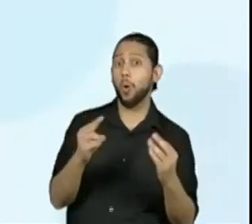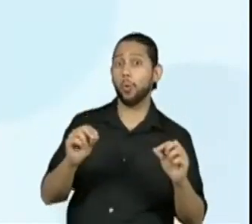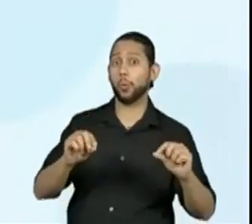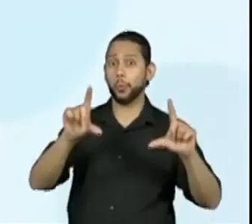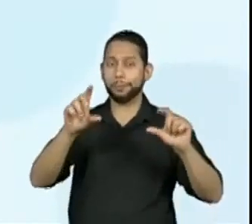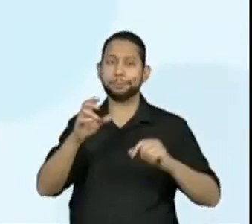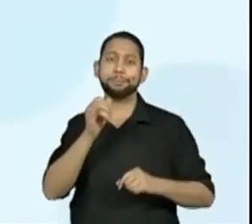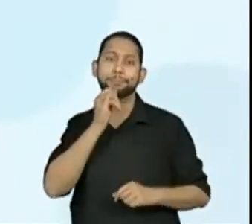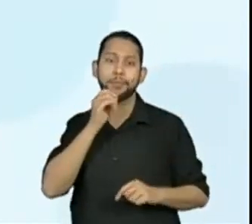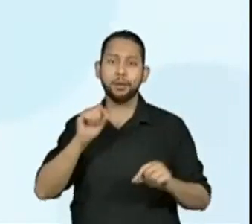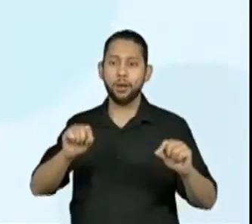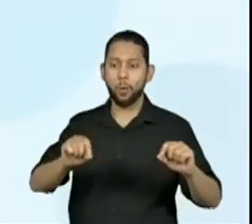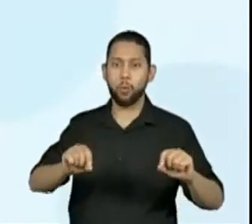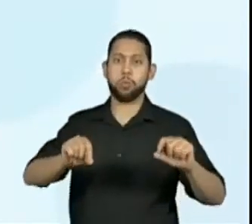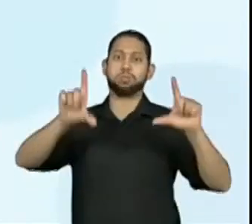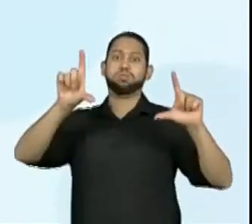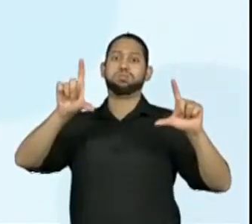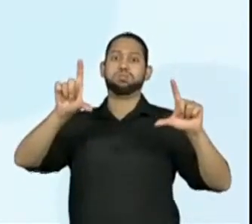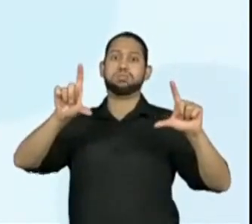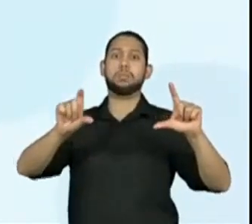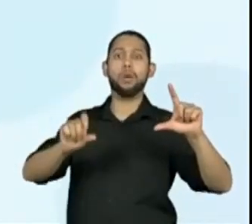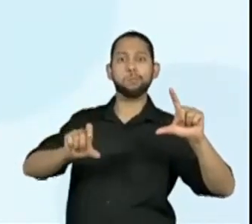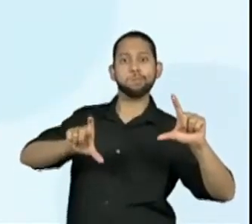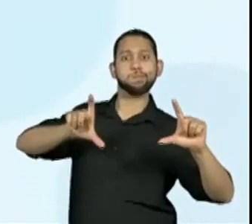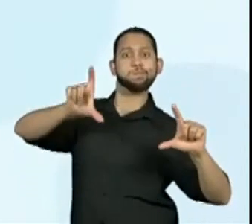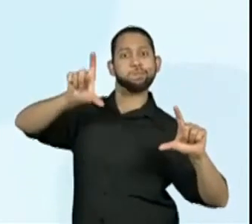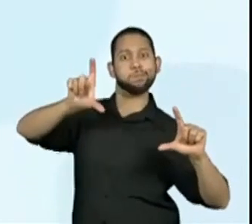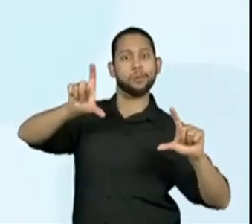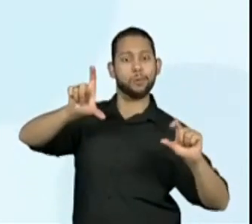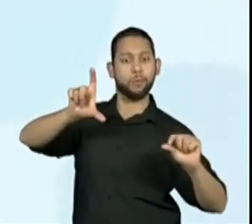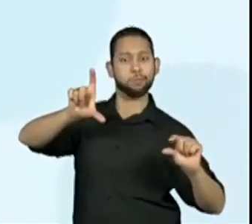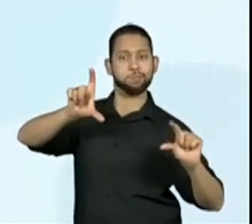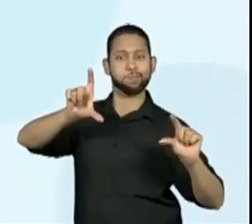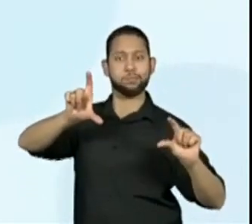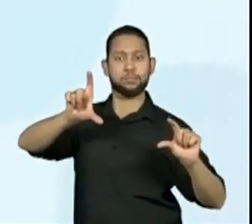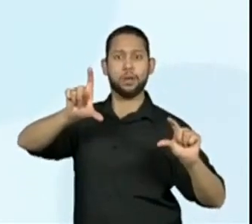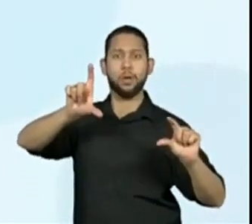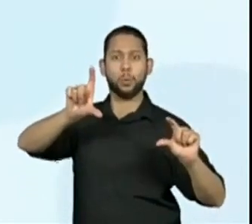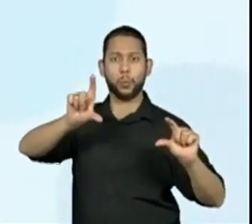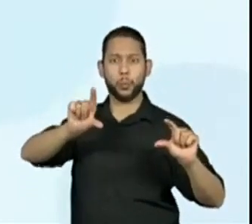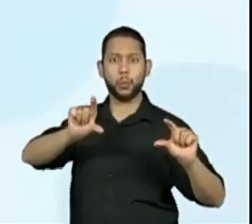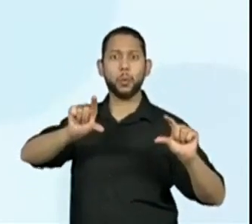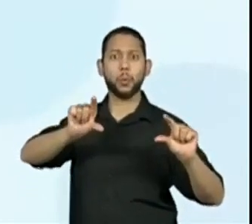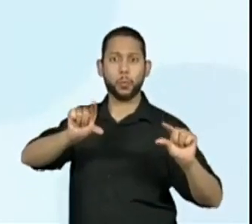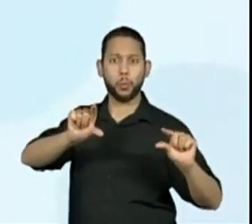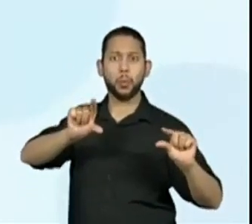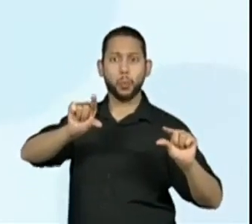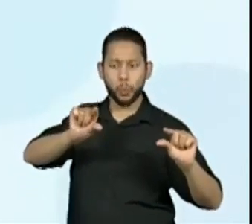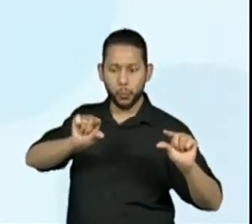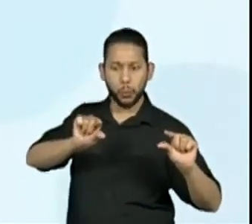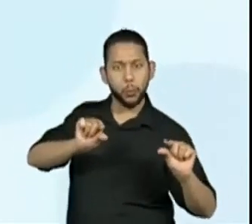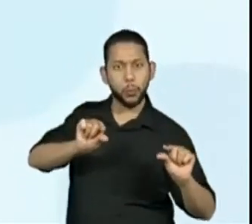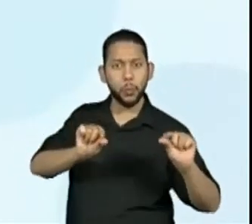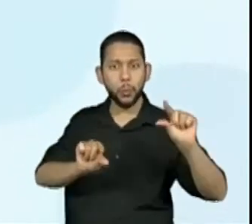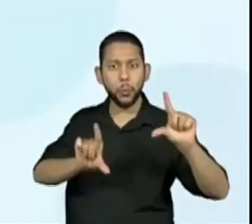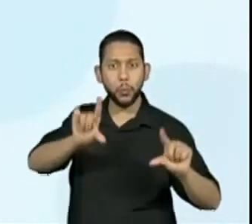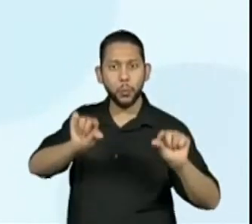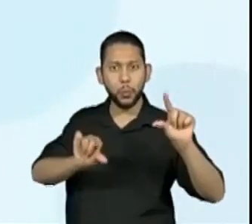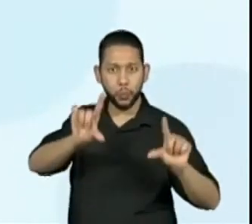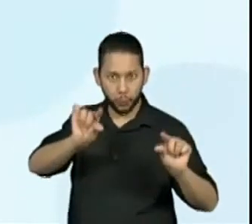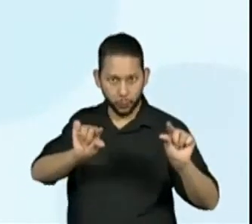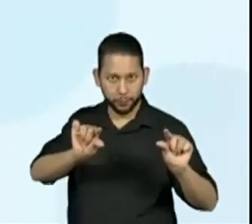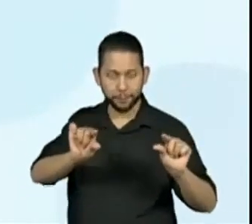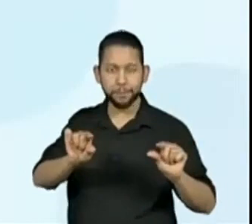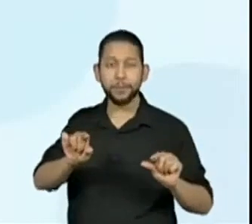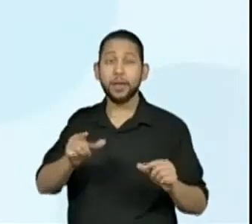uma diminui, a outra diminui na mesma proporção. Vamos dar uma olhadinha, então,